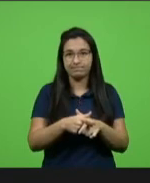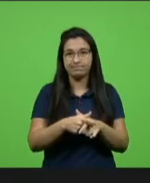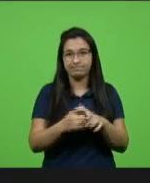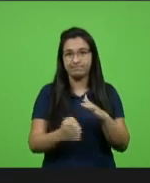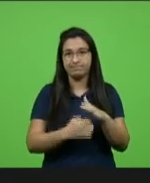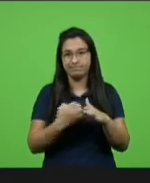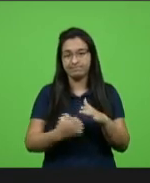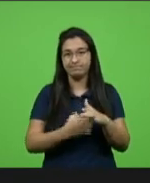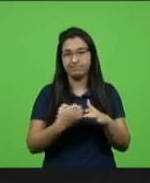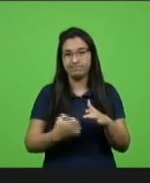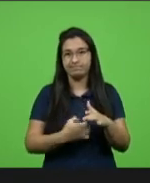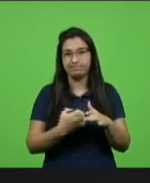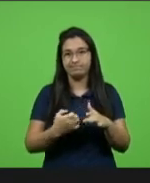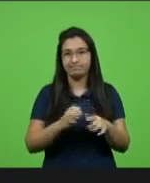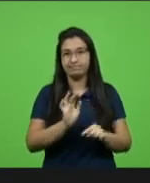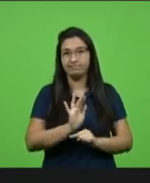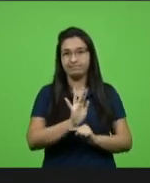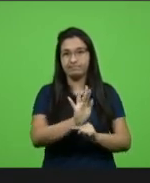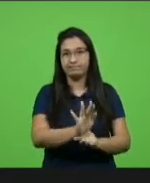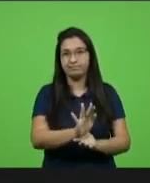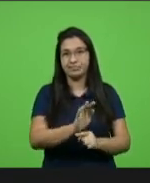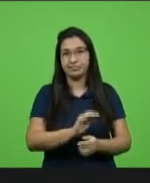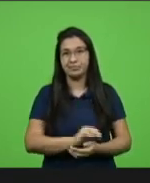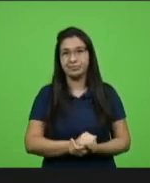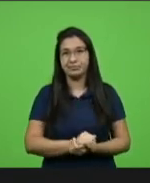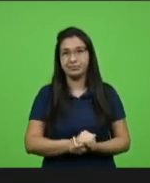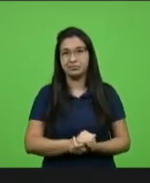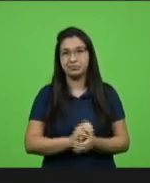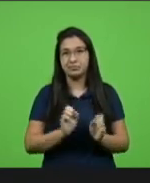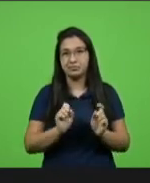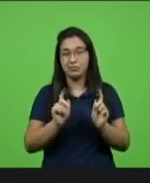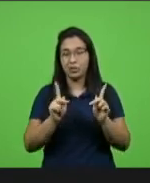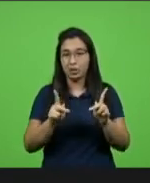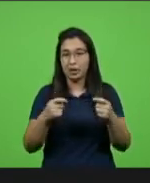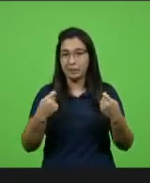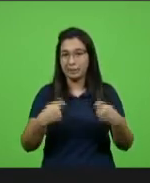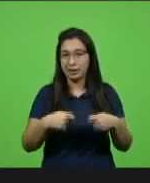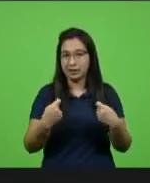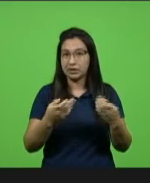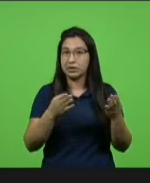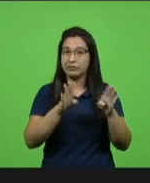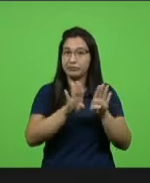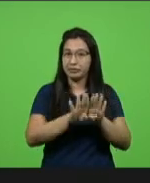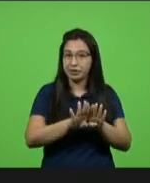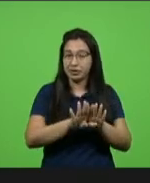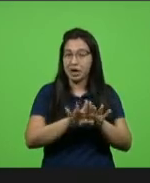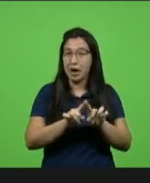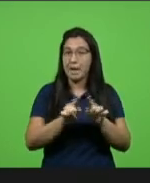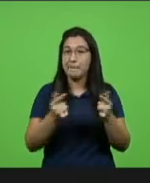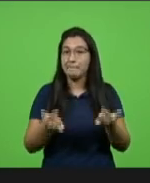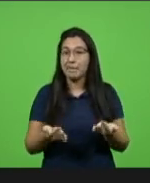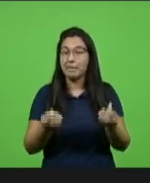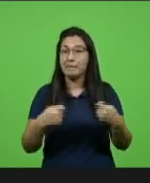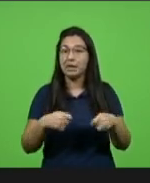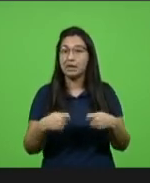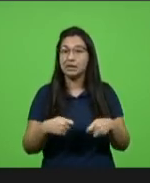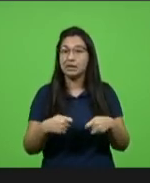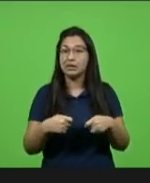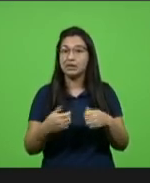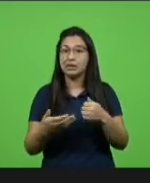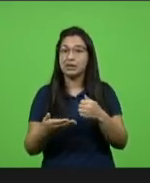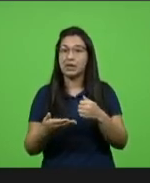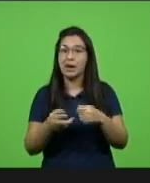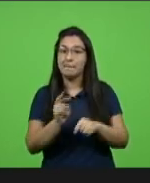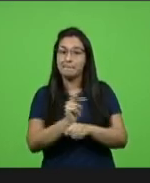exatamente exatamente tudo bem dizer que precisa ficar fechado o negócio mas a gente precisa ter um amparo econômico de